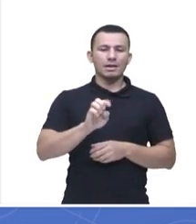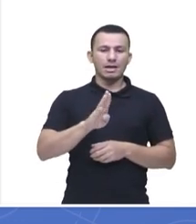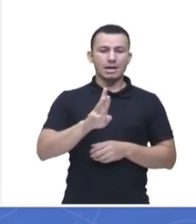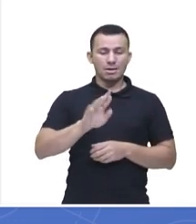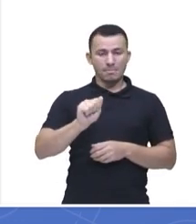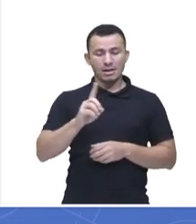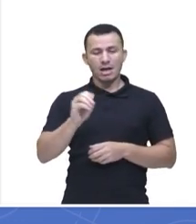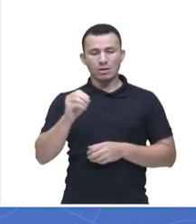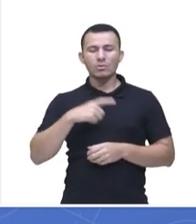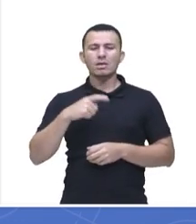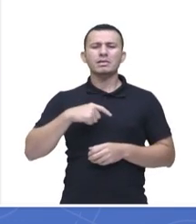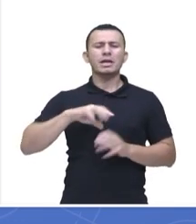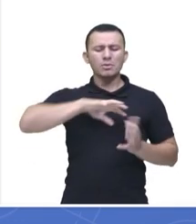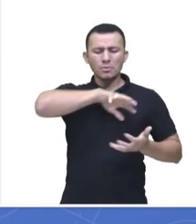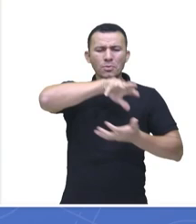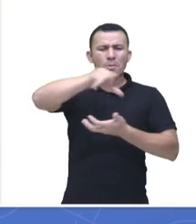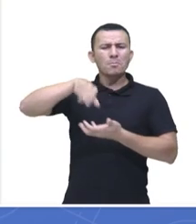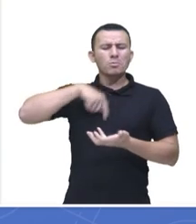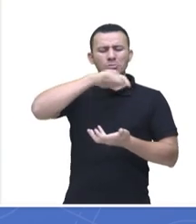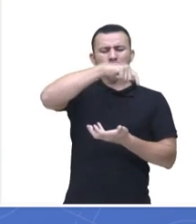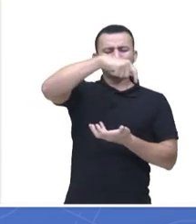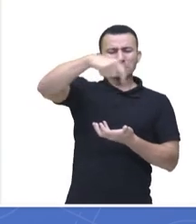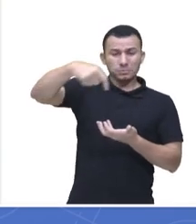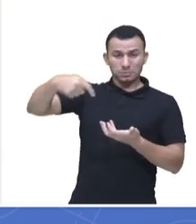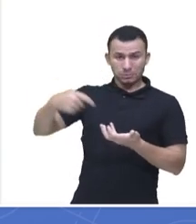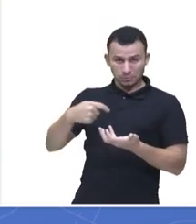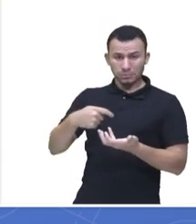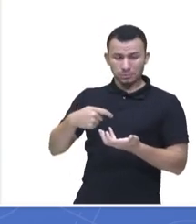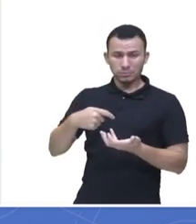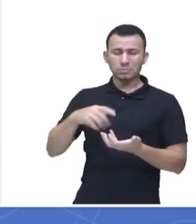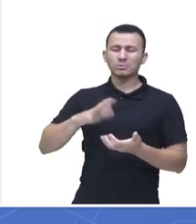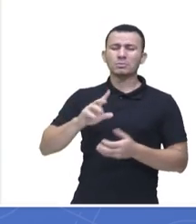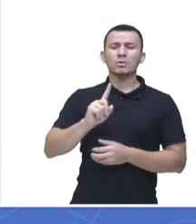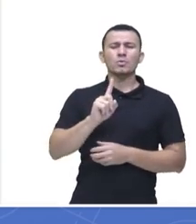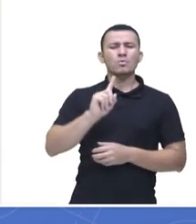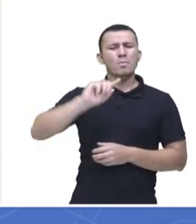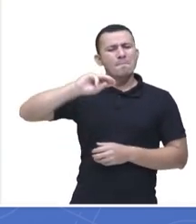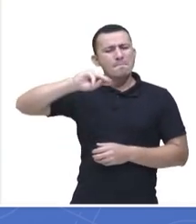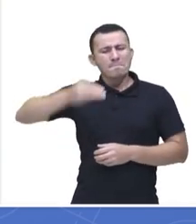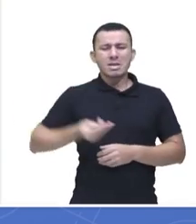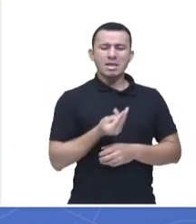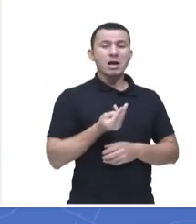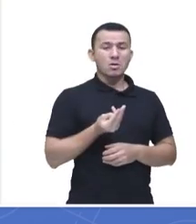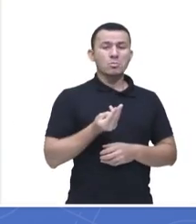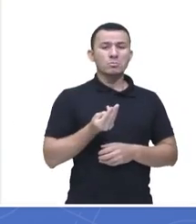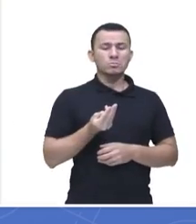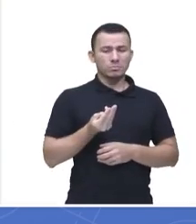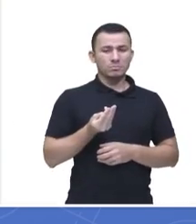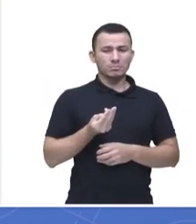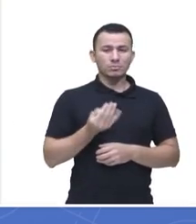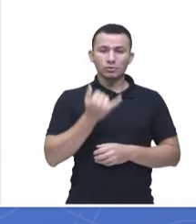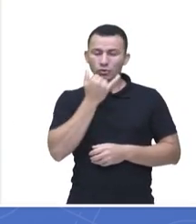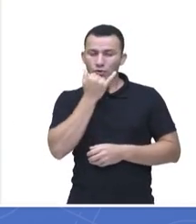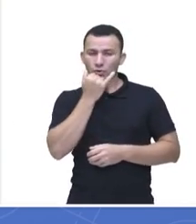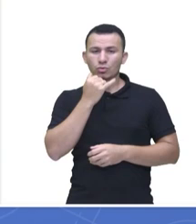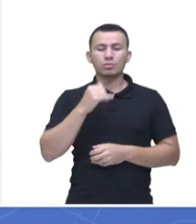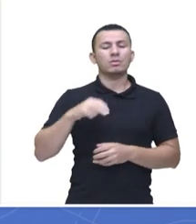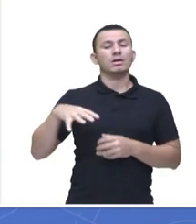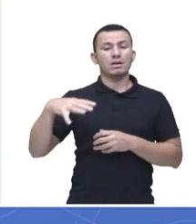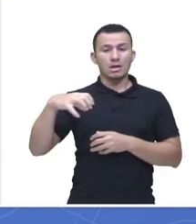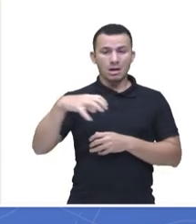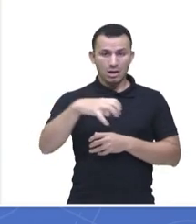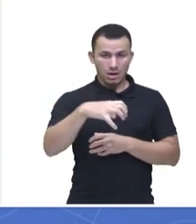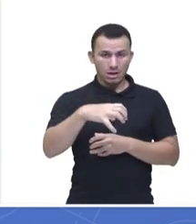distribuição no planeta, né? É conhecido a cerca de um milhão de espécies de artrópodes, ou desculpa, aracnídeos,